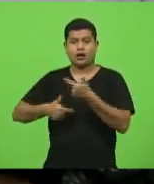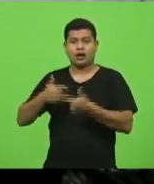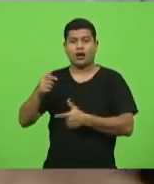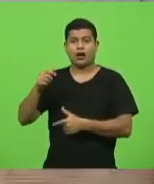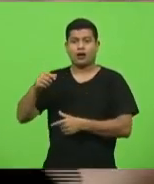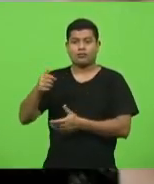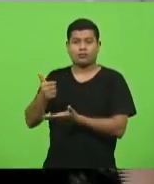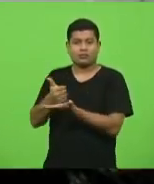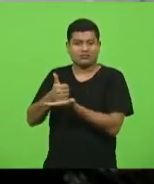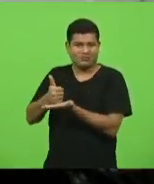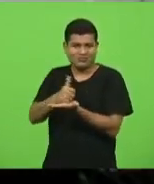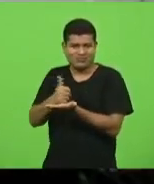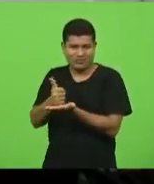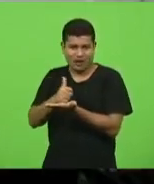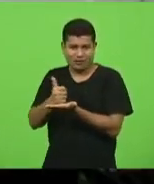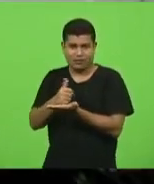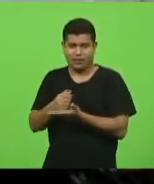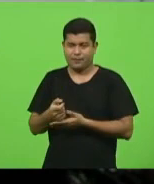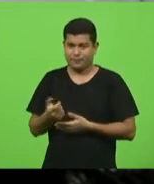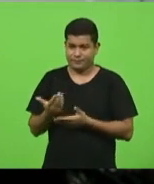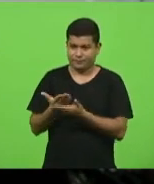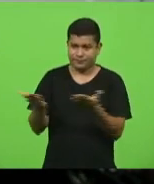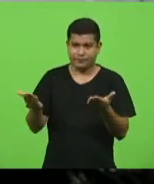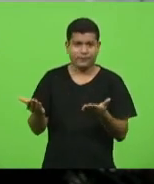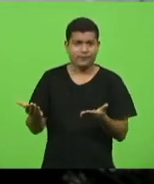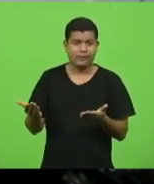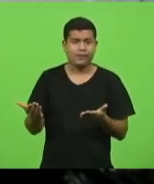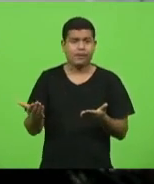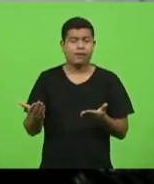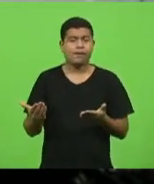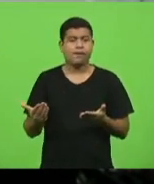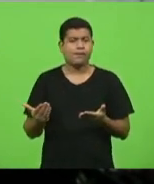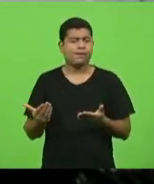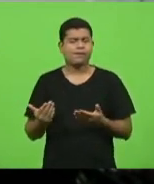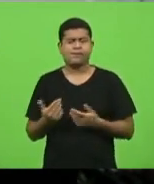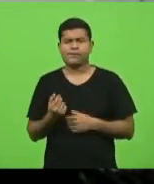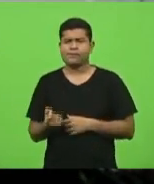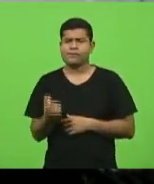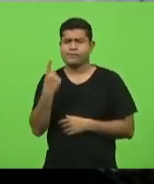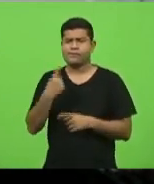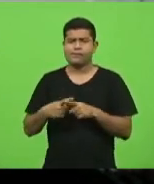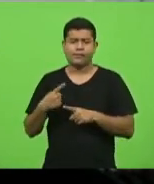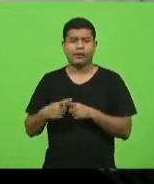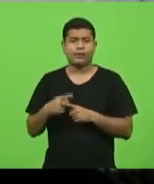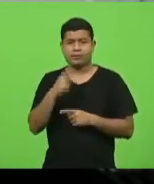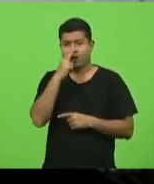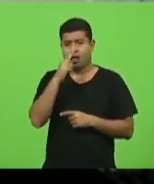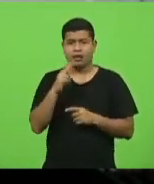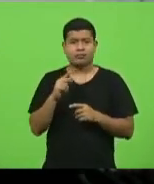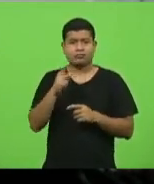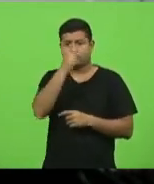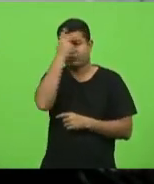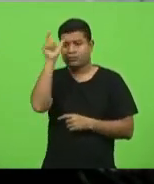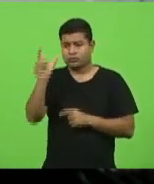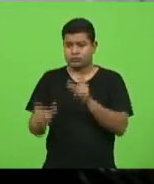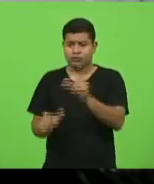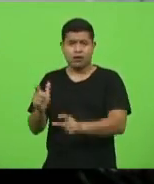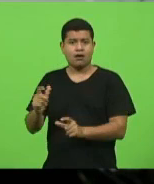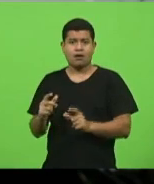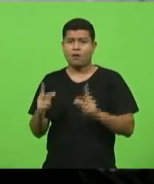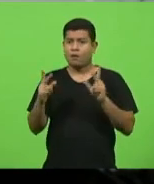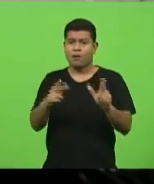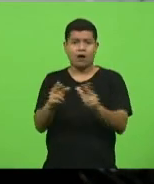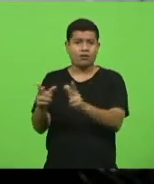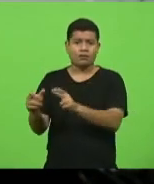atenção é que são os mesmos dos certames anteriores, porque não tem médicos para contratar. E no outro,